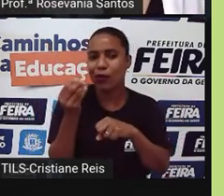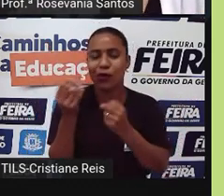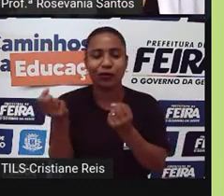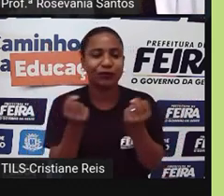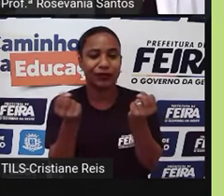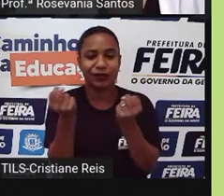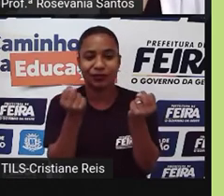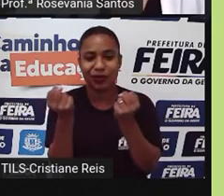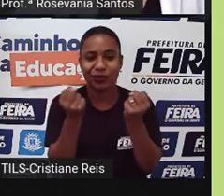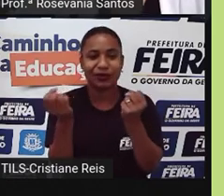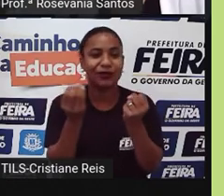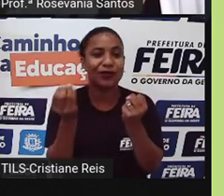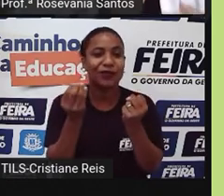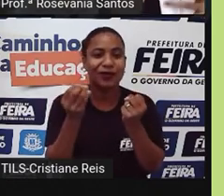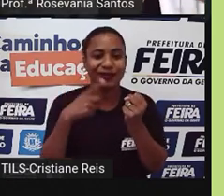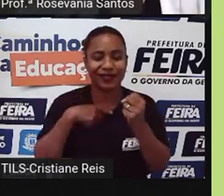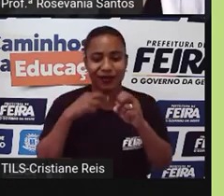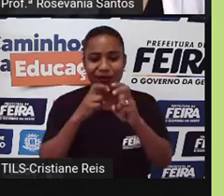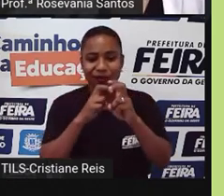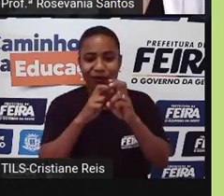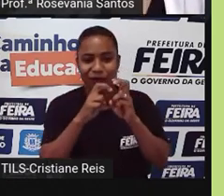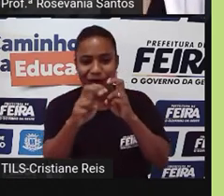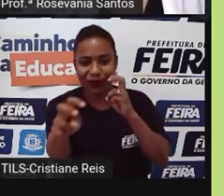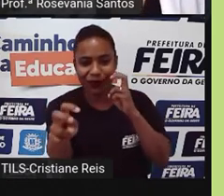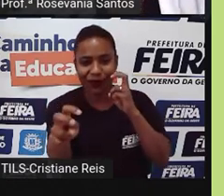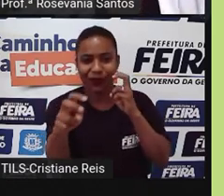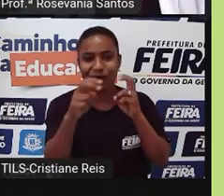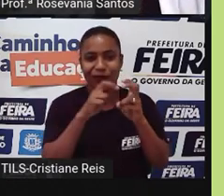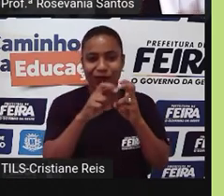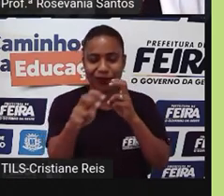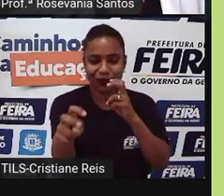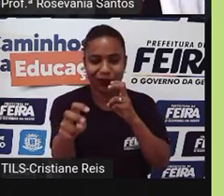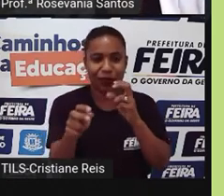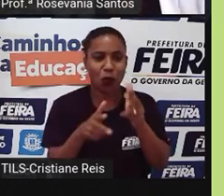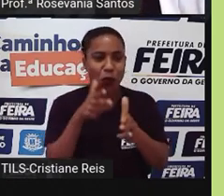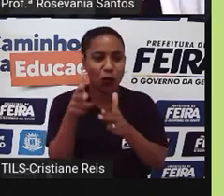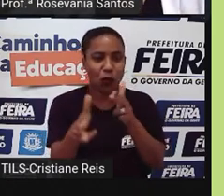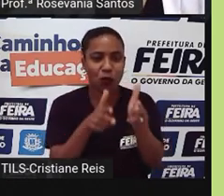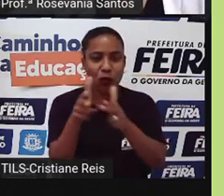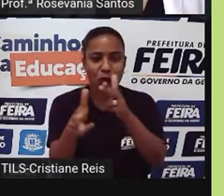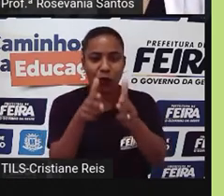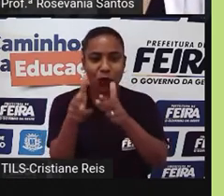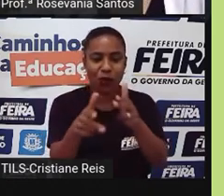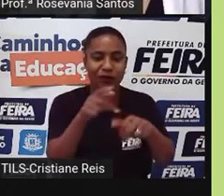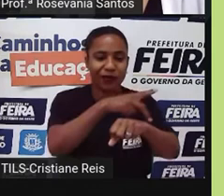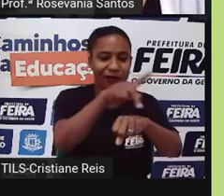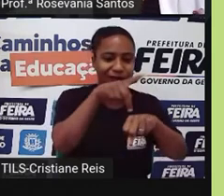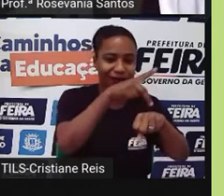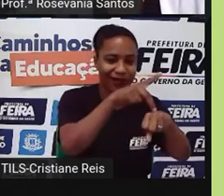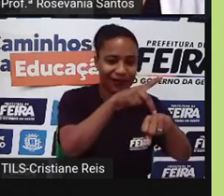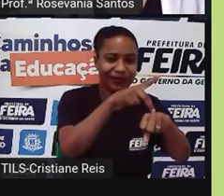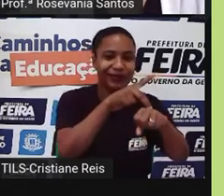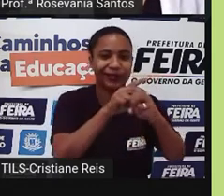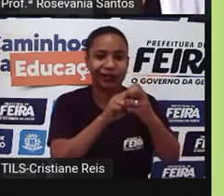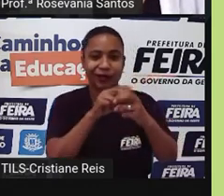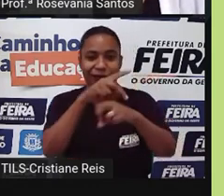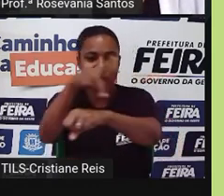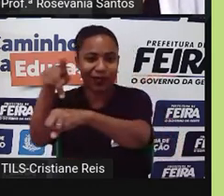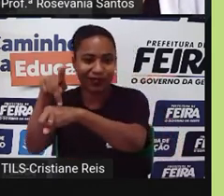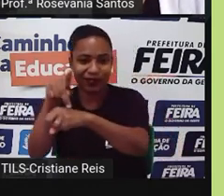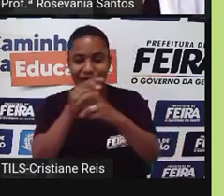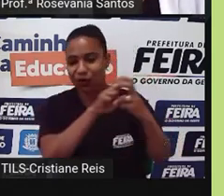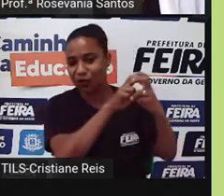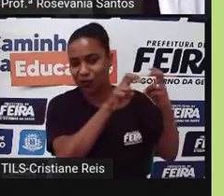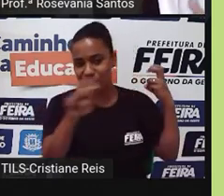país e terminam no outro. Então, a própria dissolução, né, de um bloco, como esse, no caso, né, da União das Repúblicas Socialistas